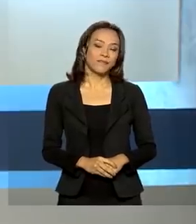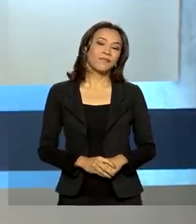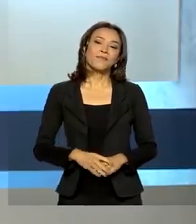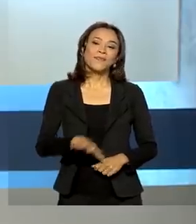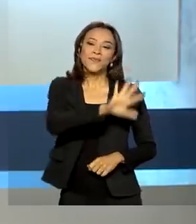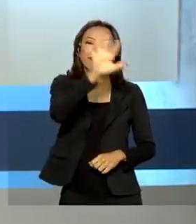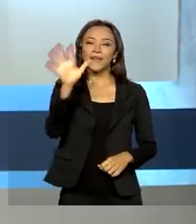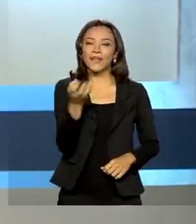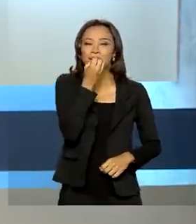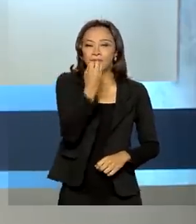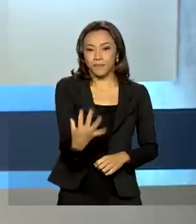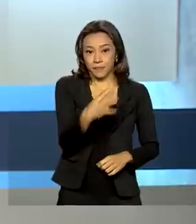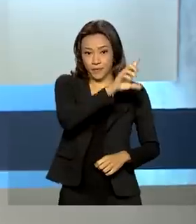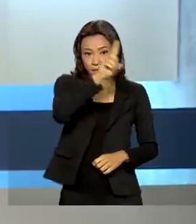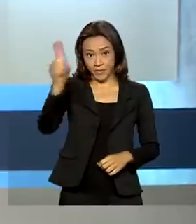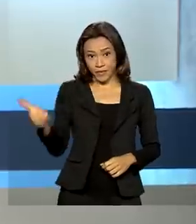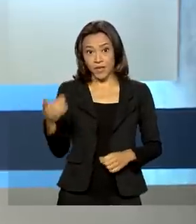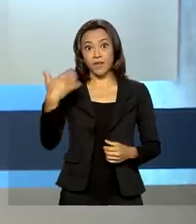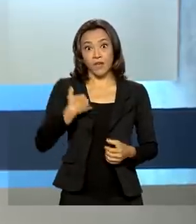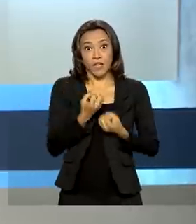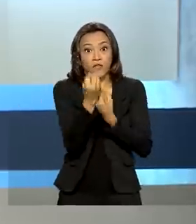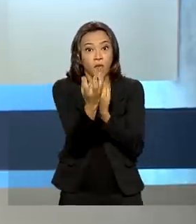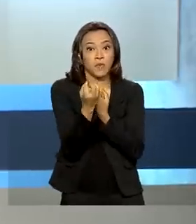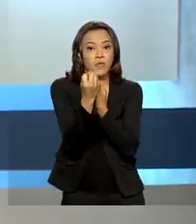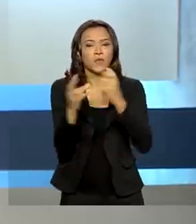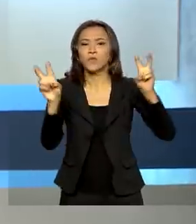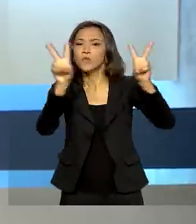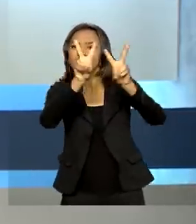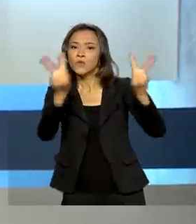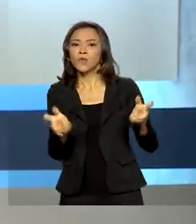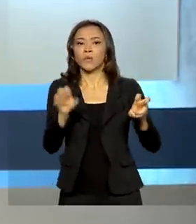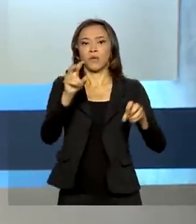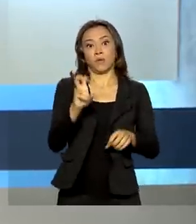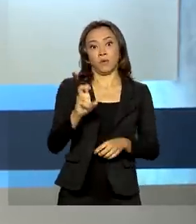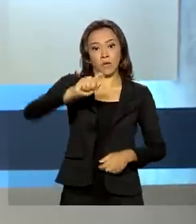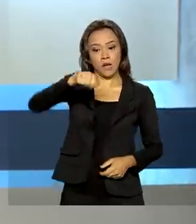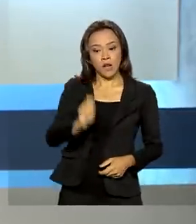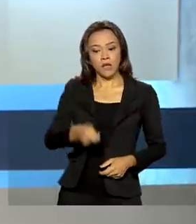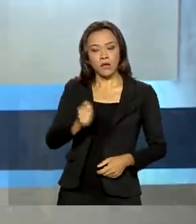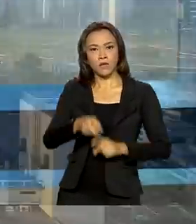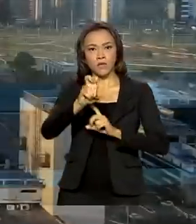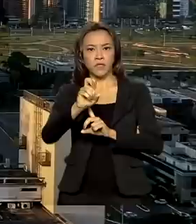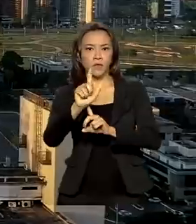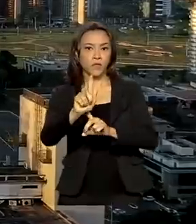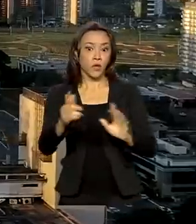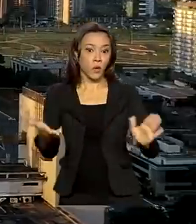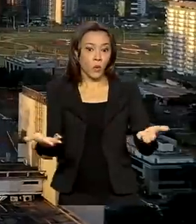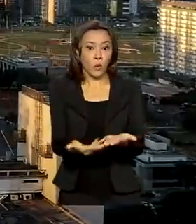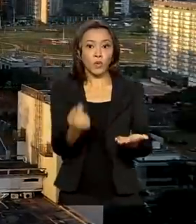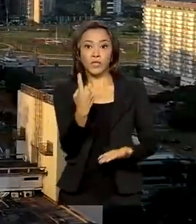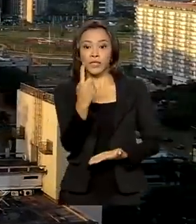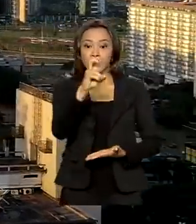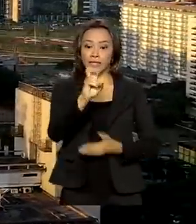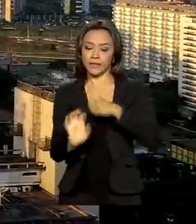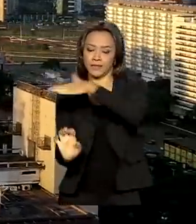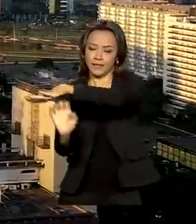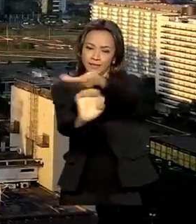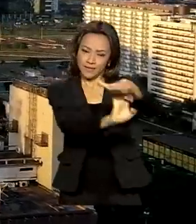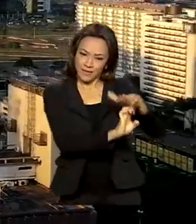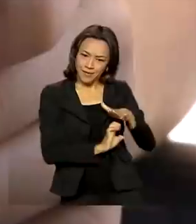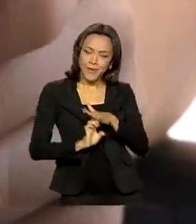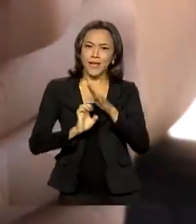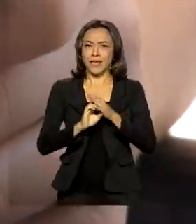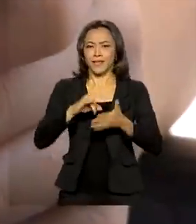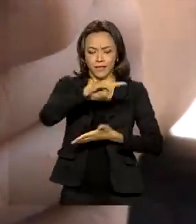Olá, bom dia! Ao vivo as informações sobre o leilão 5G. É hoje que 15 empresas classificadas disputam a